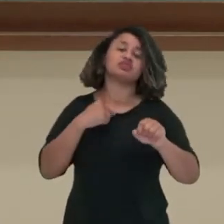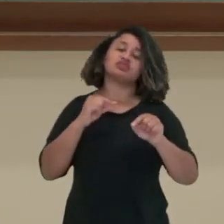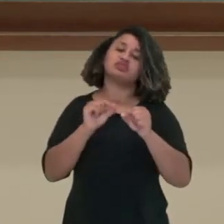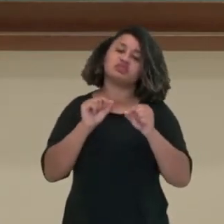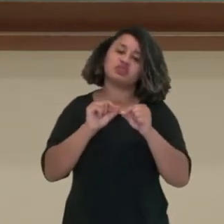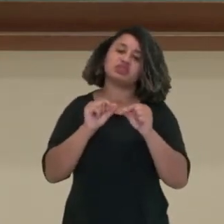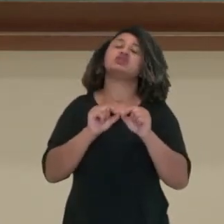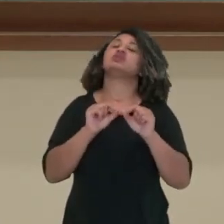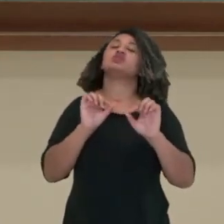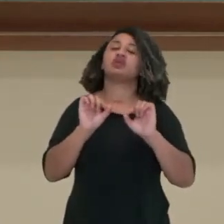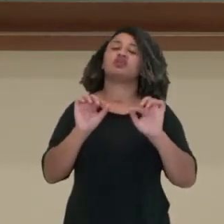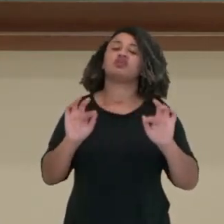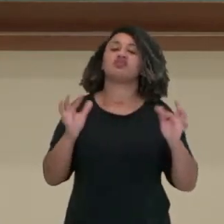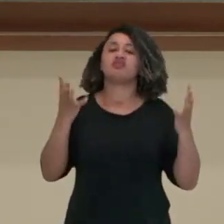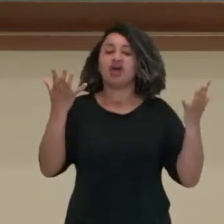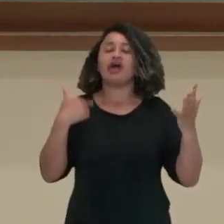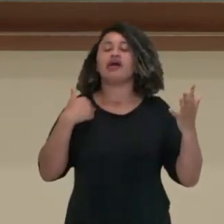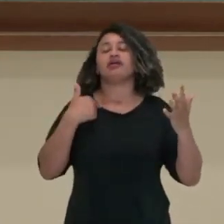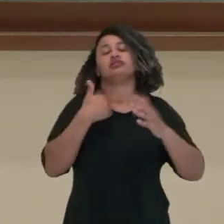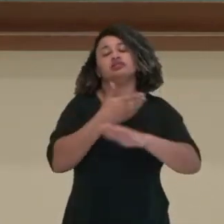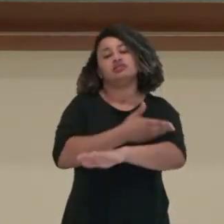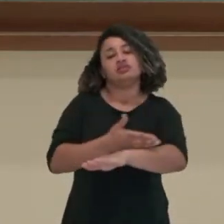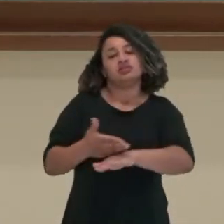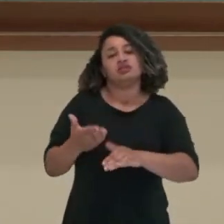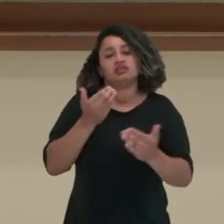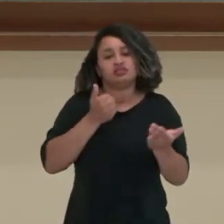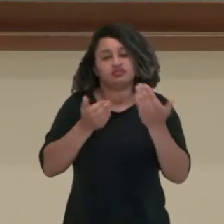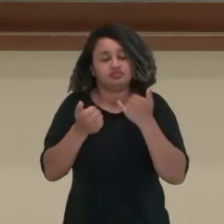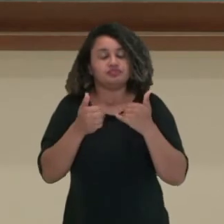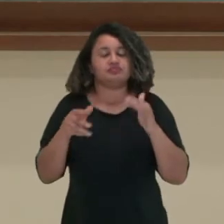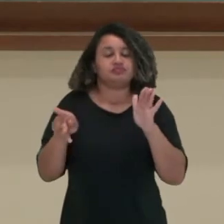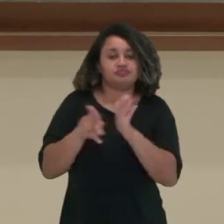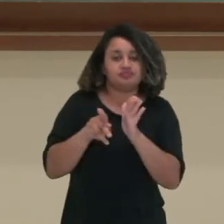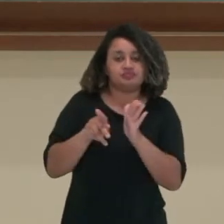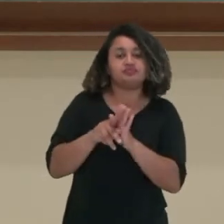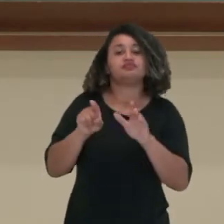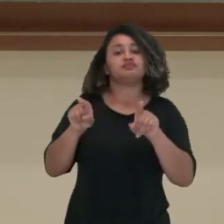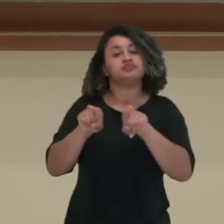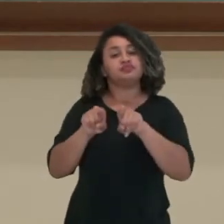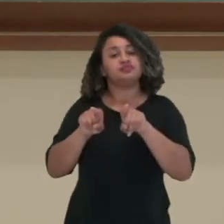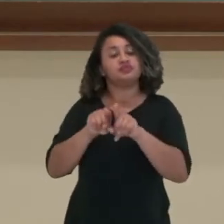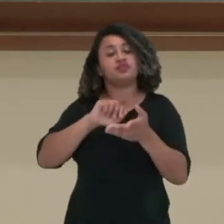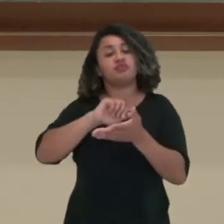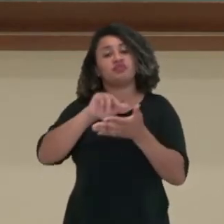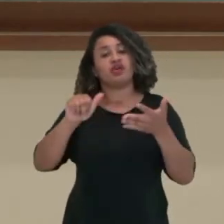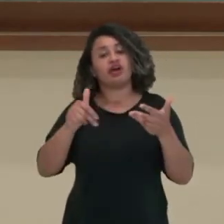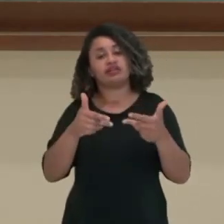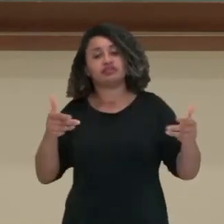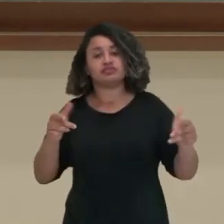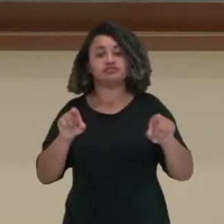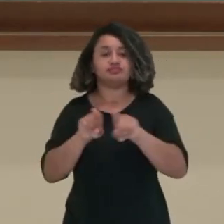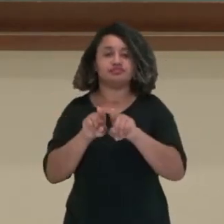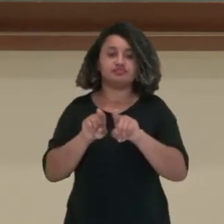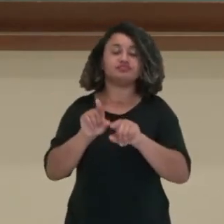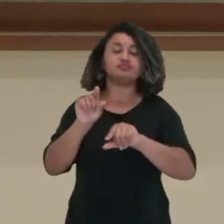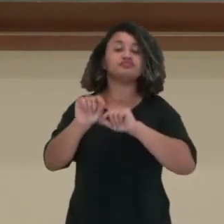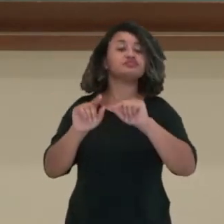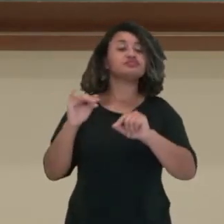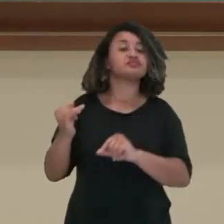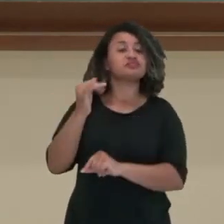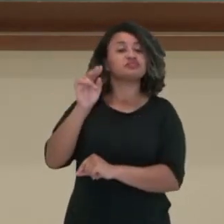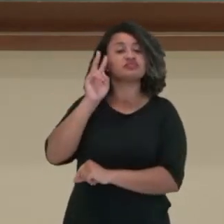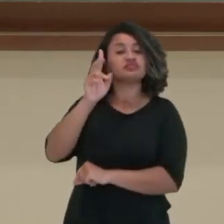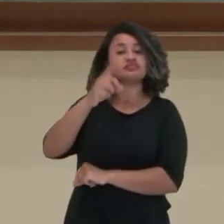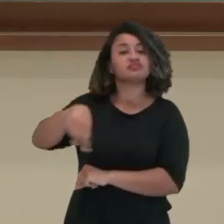festas típicas, seus hábitos gastronômicos típicos, entre diversas outras coisas. E sempre lembrando a vocês